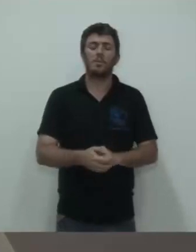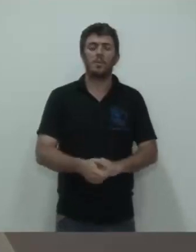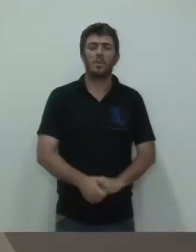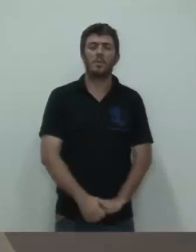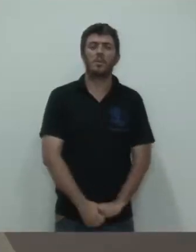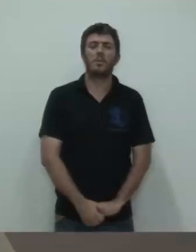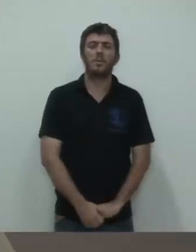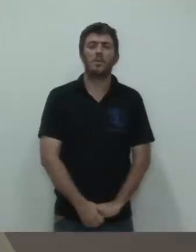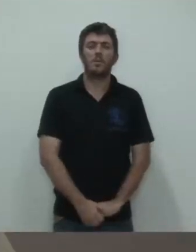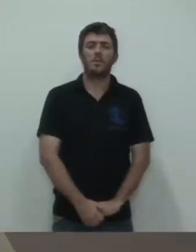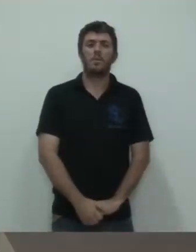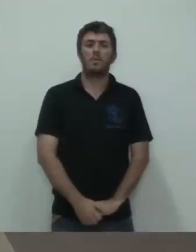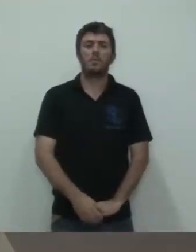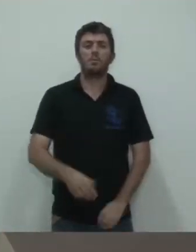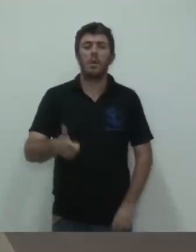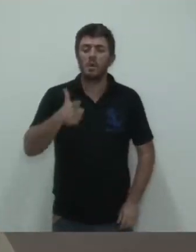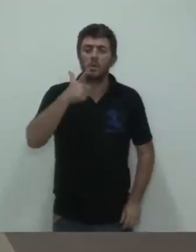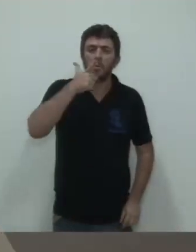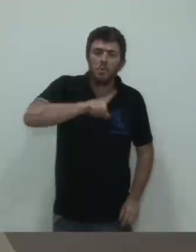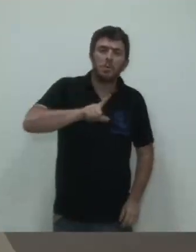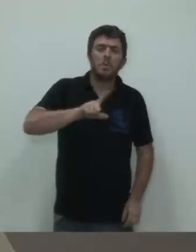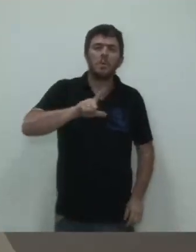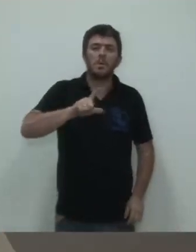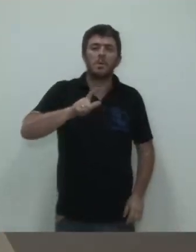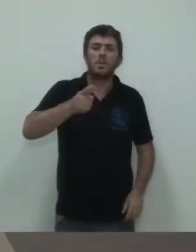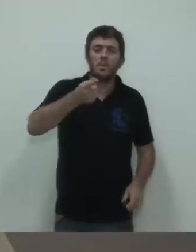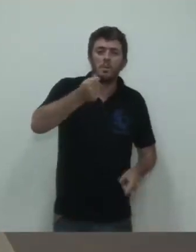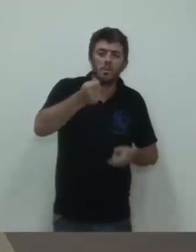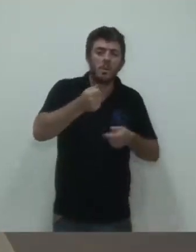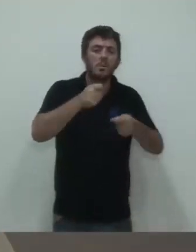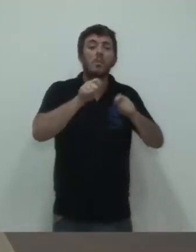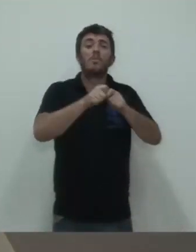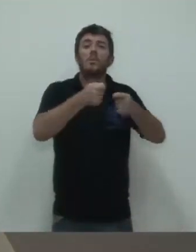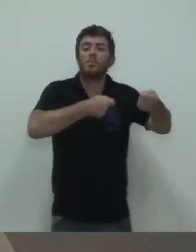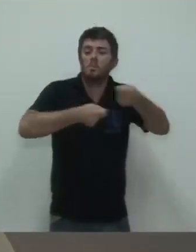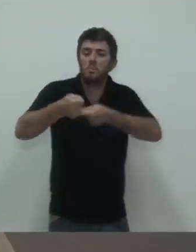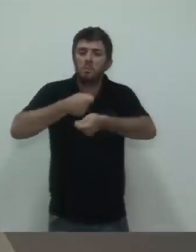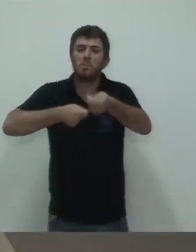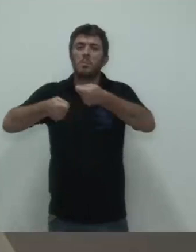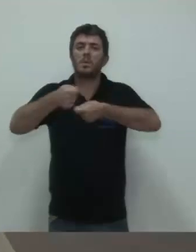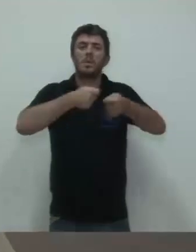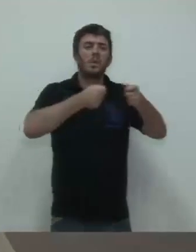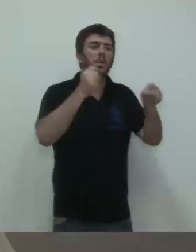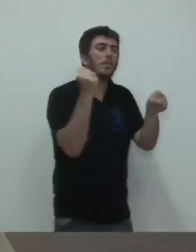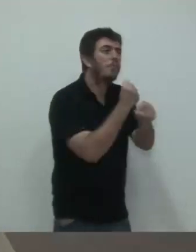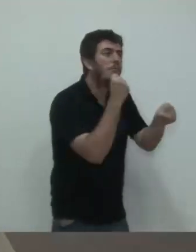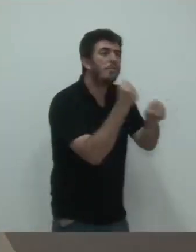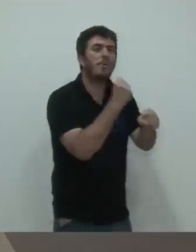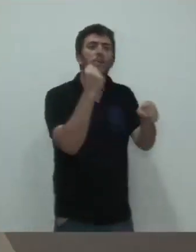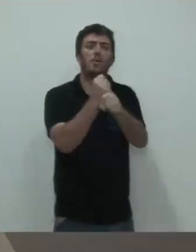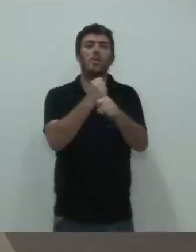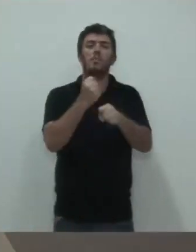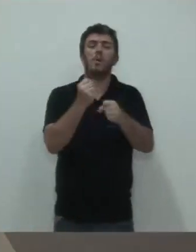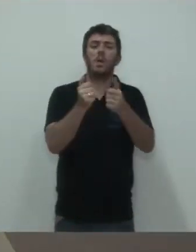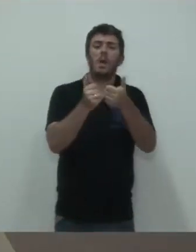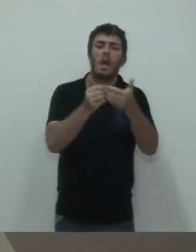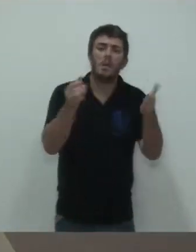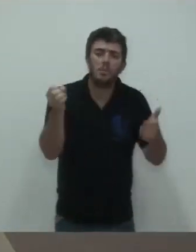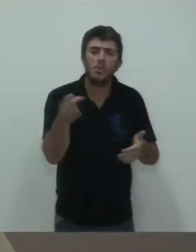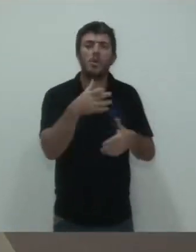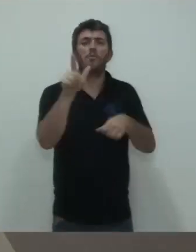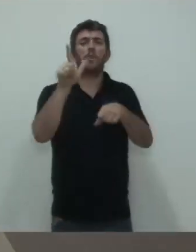conseguir, se for para utilização em um negócio, para pequenas reformas, enfim, para uma série de outros